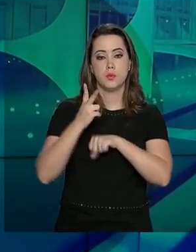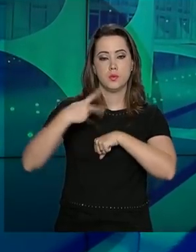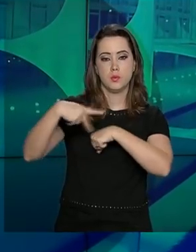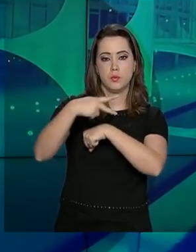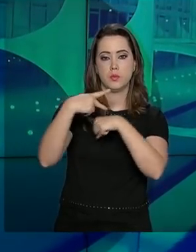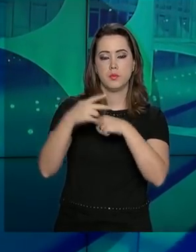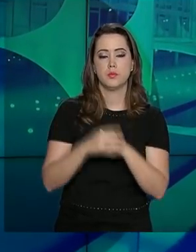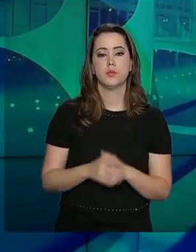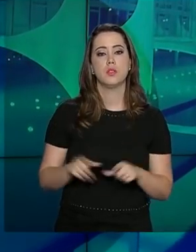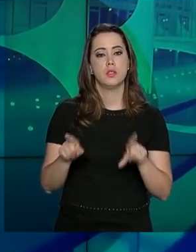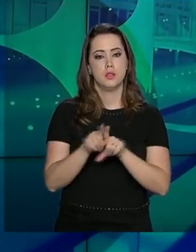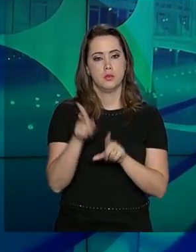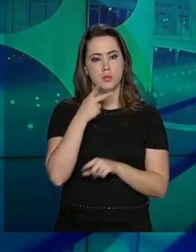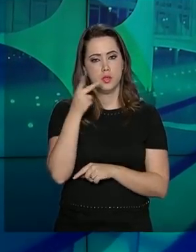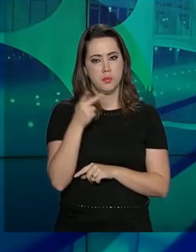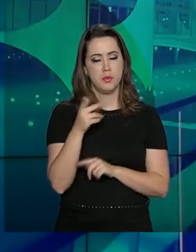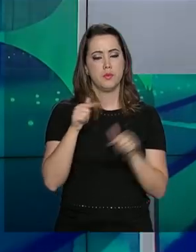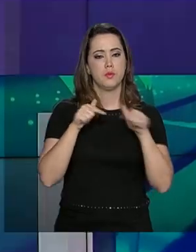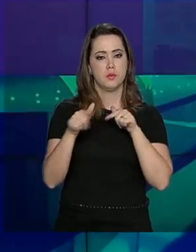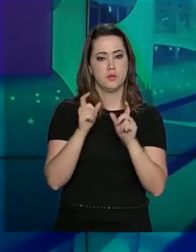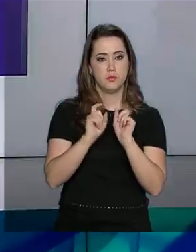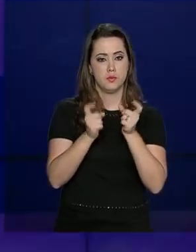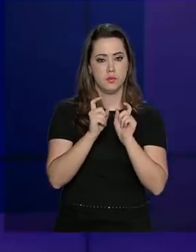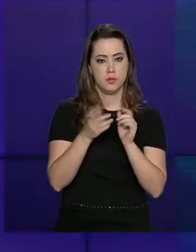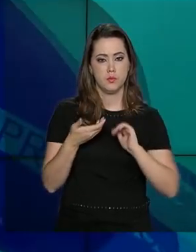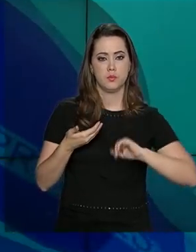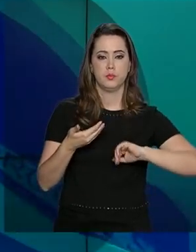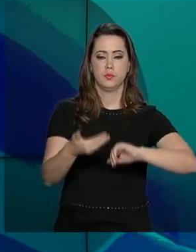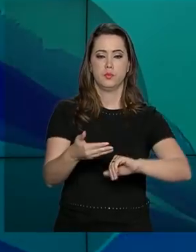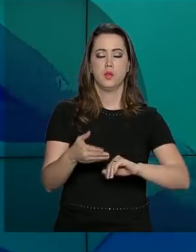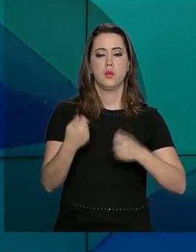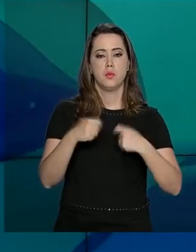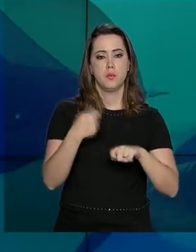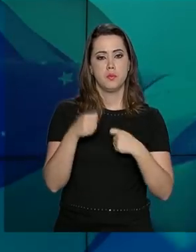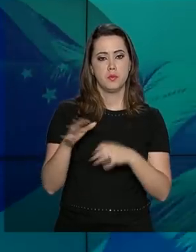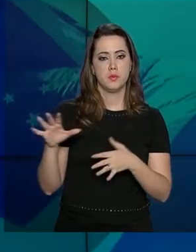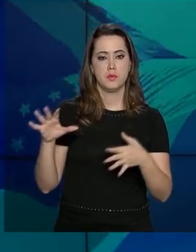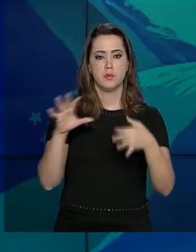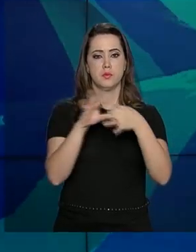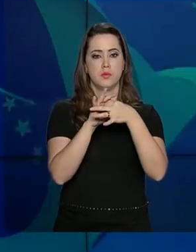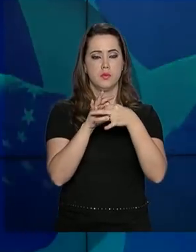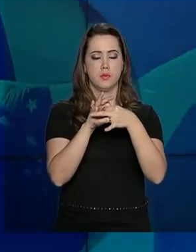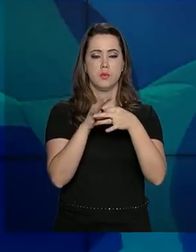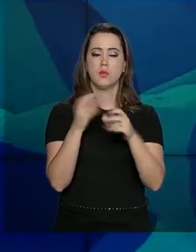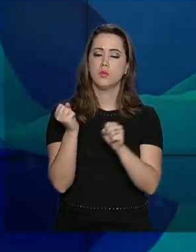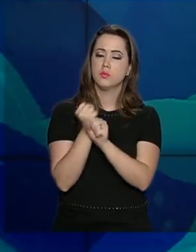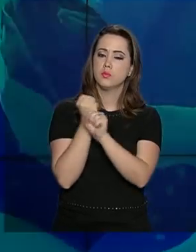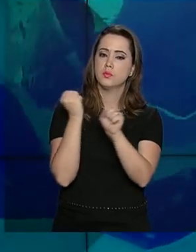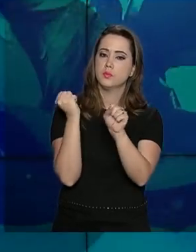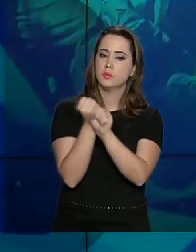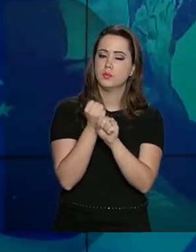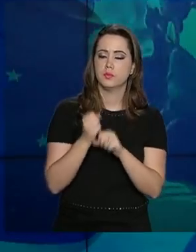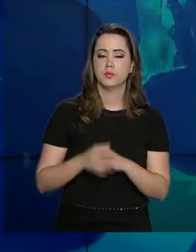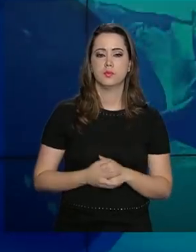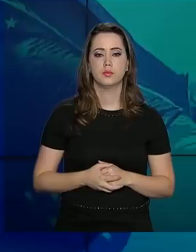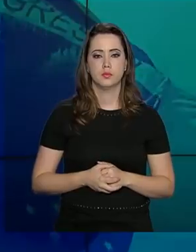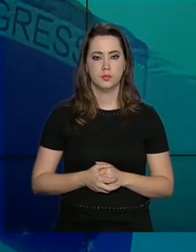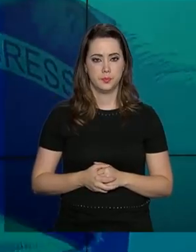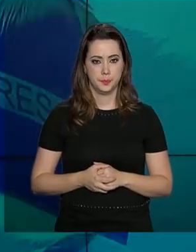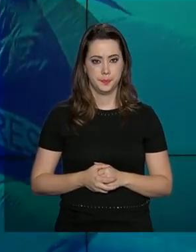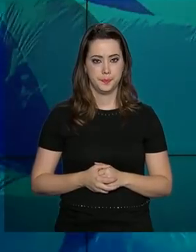e obras no país. E ressaltou que o Executivo e o Congresso Nacional devem estabelecer um pacto de